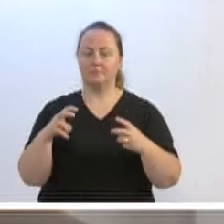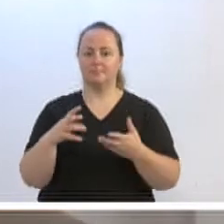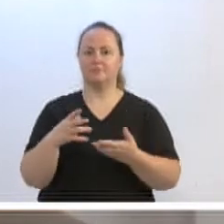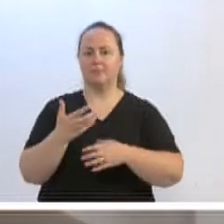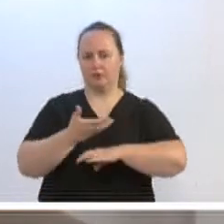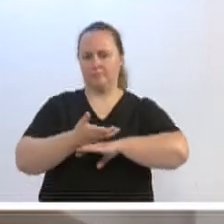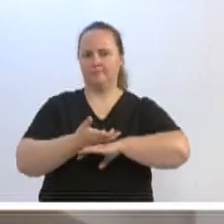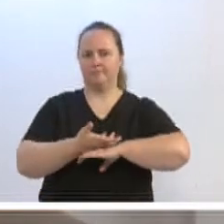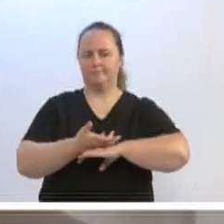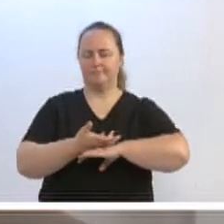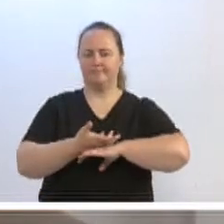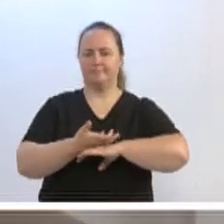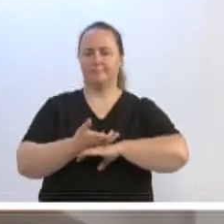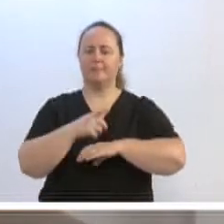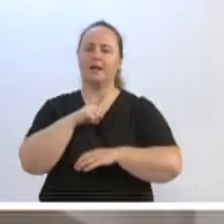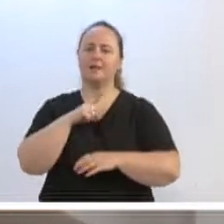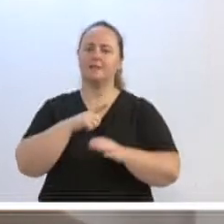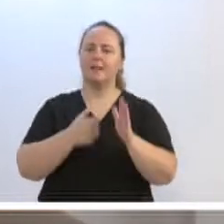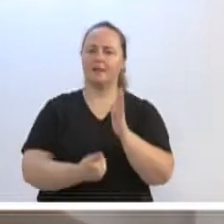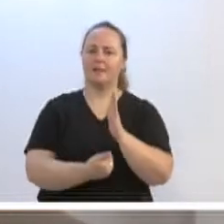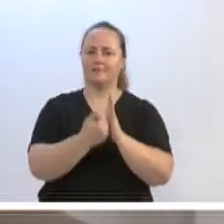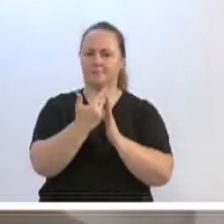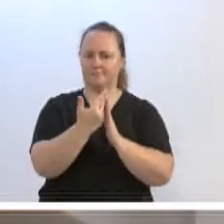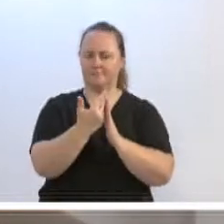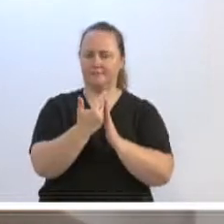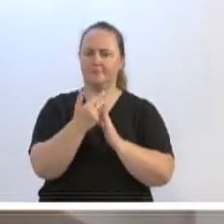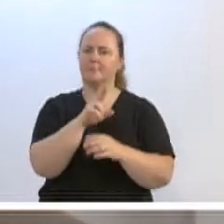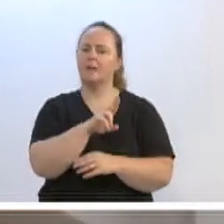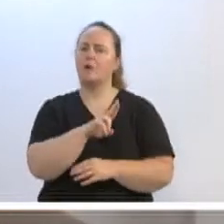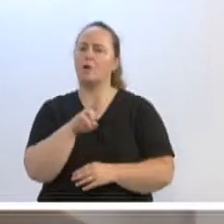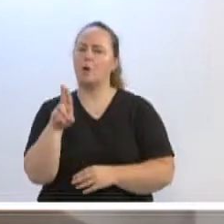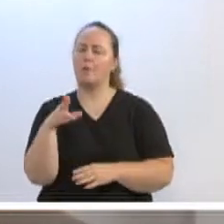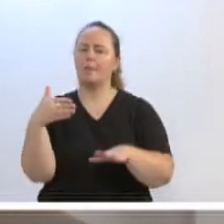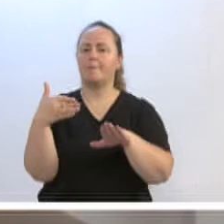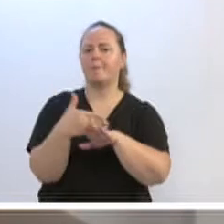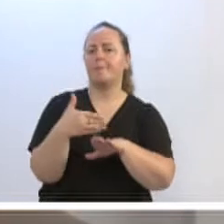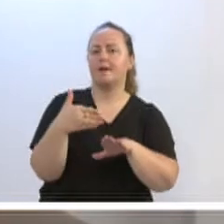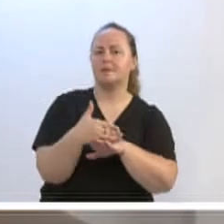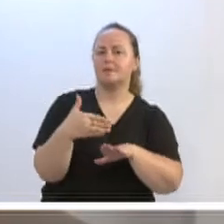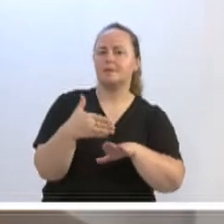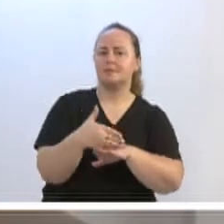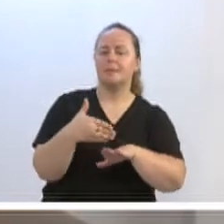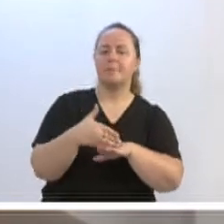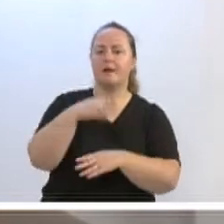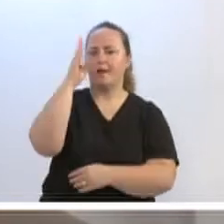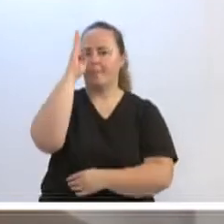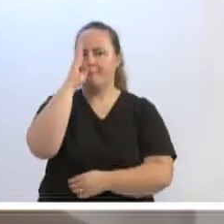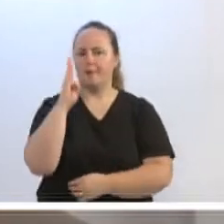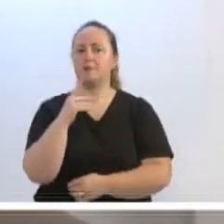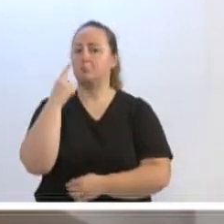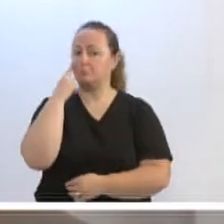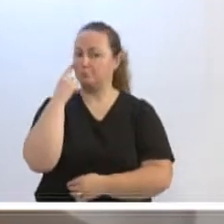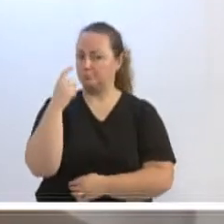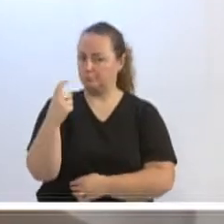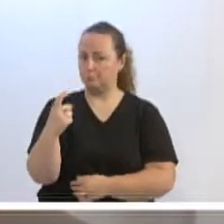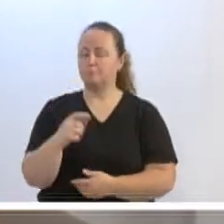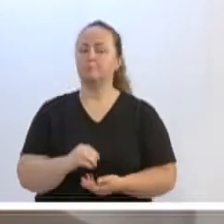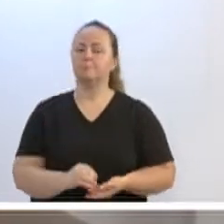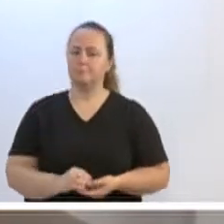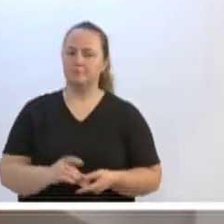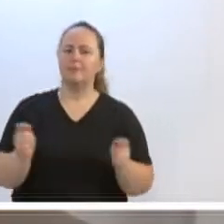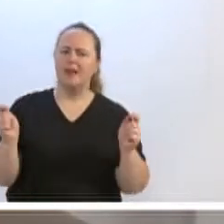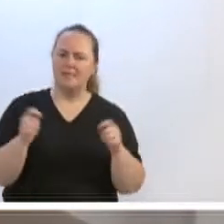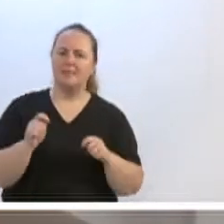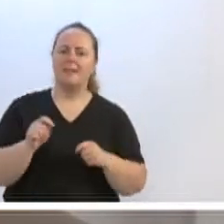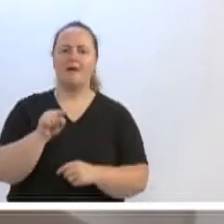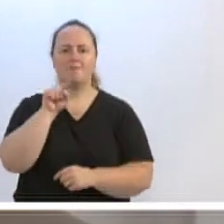um aplicativo que chama Participa Brasil. Muito interessante o aplicativo, onde você, como cidadão,